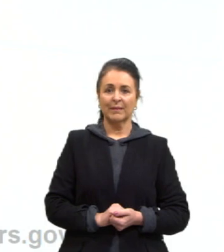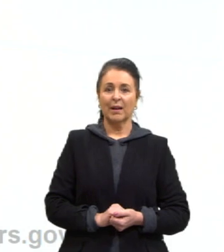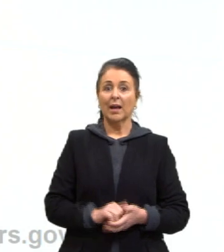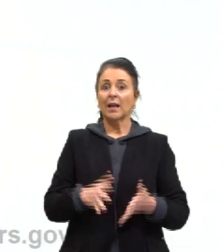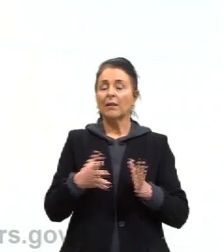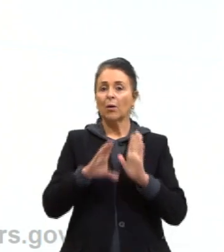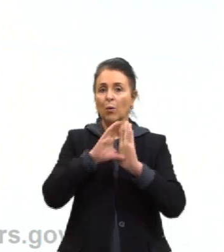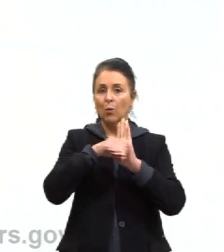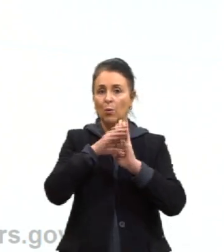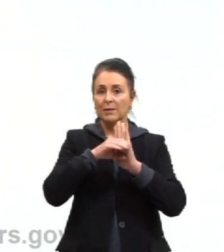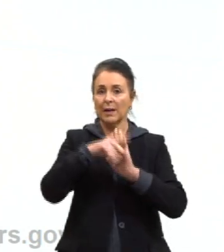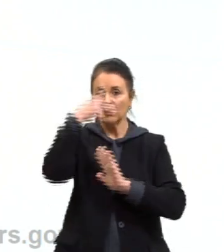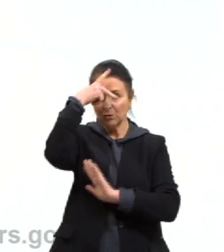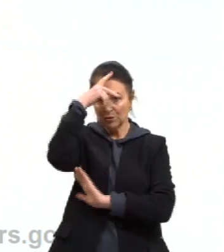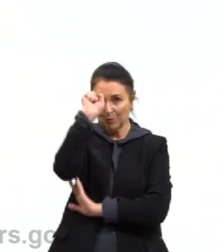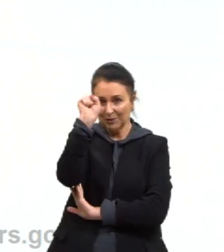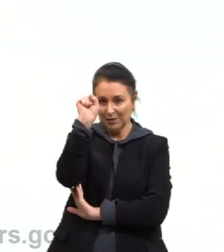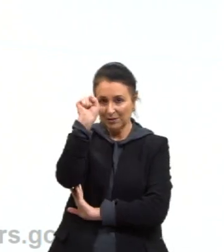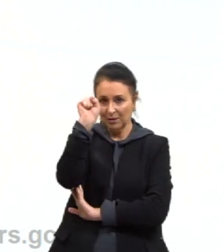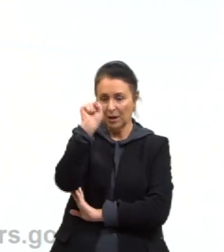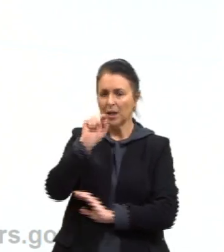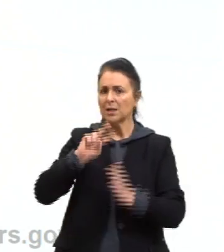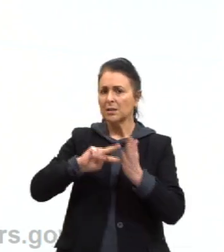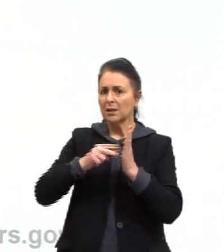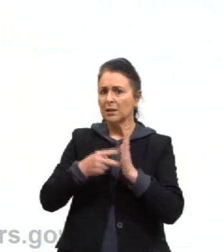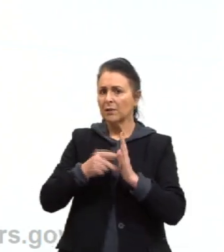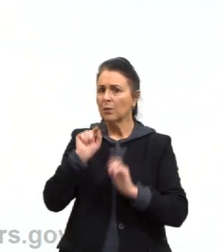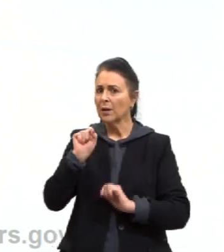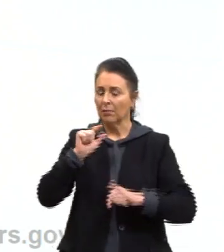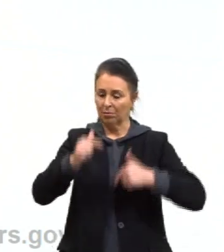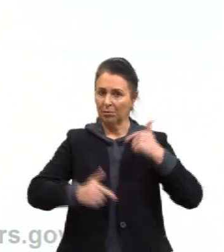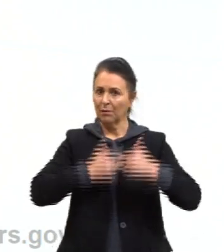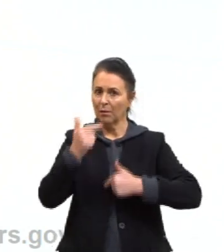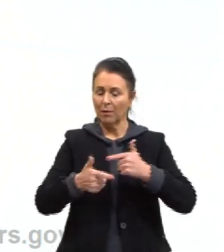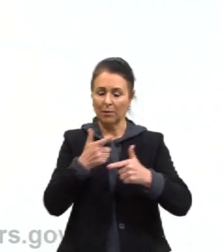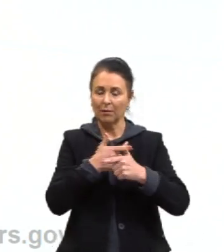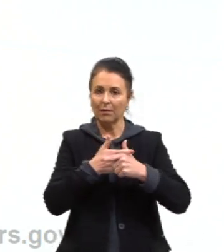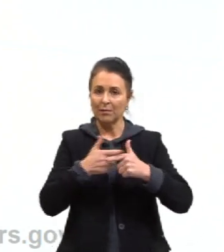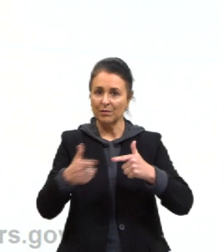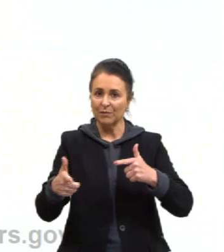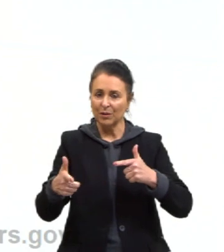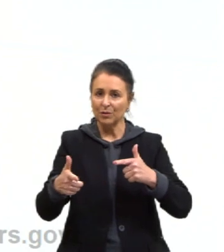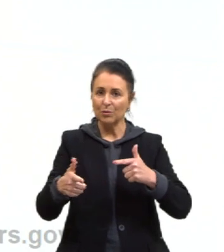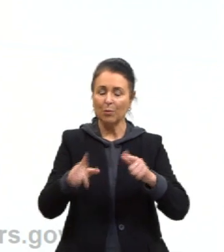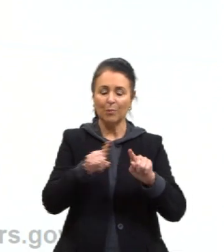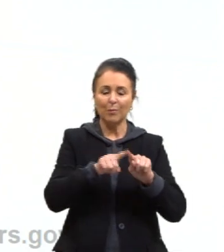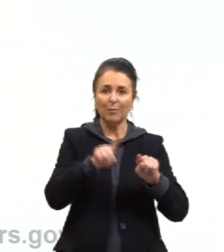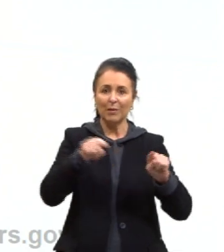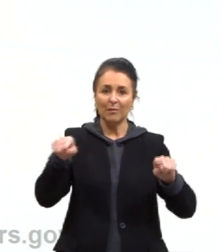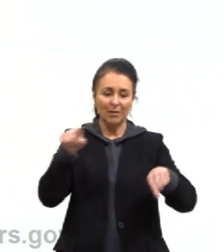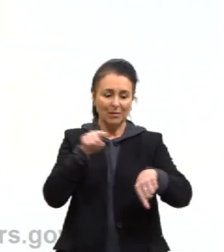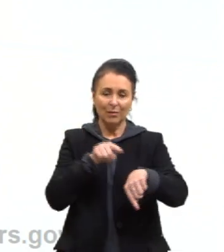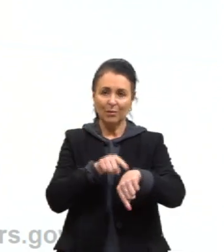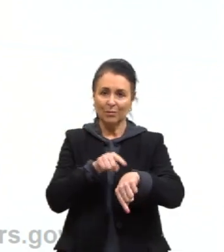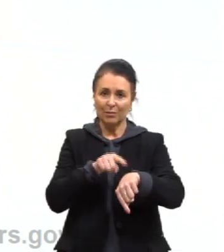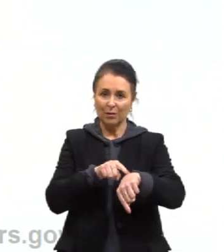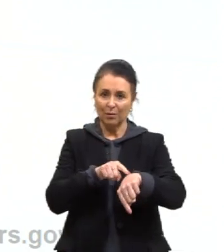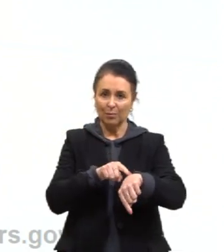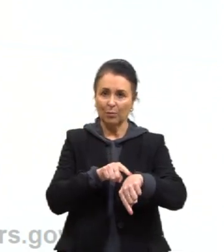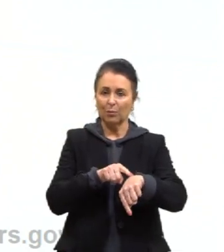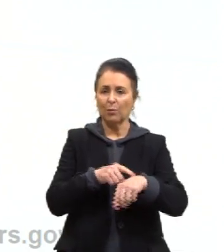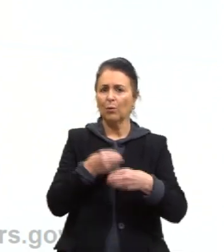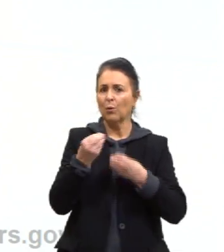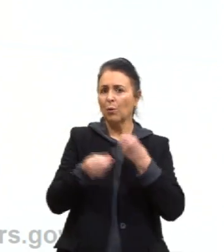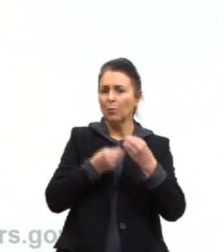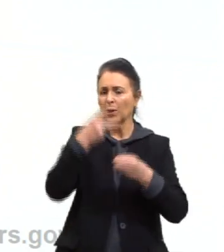o conceito de potência. Potência é trabalho dividido pela variação do tempo. A gente já vai ver como